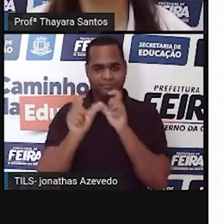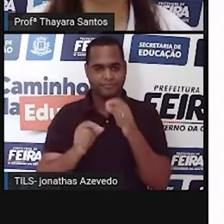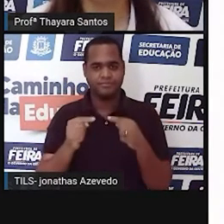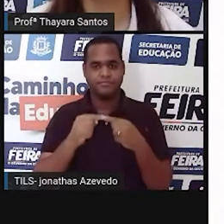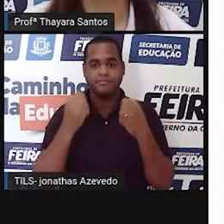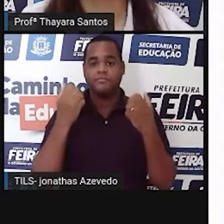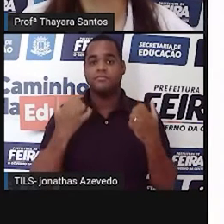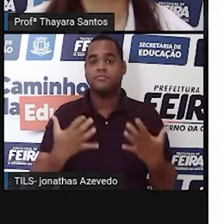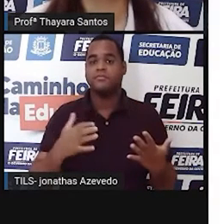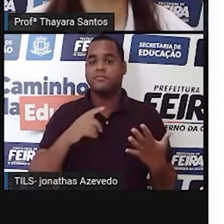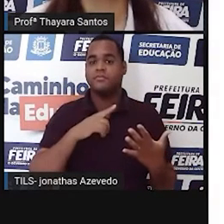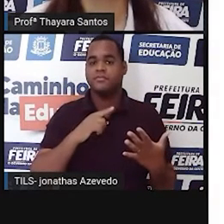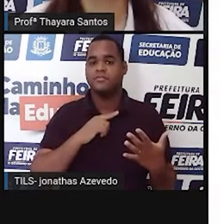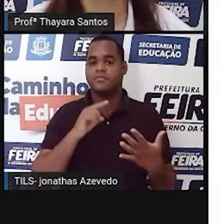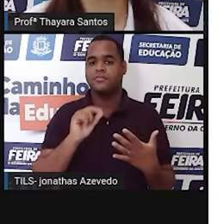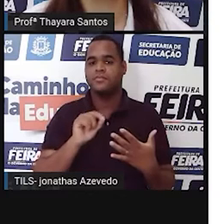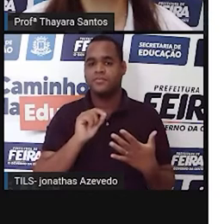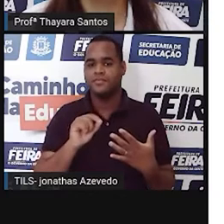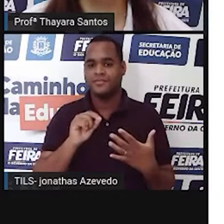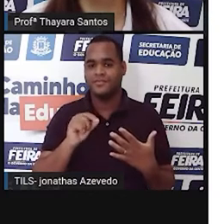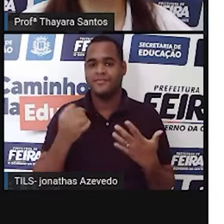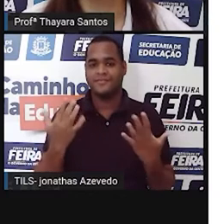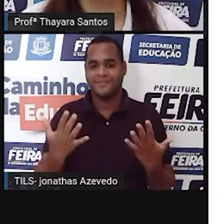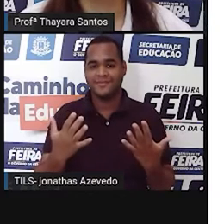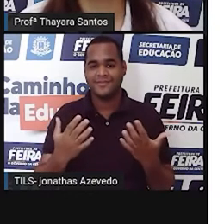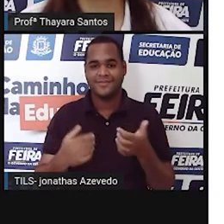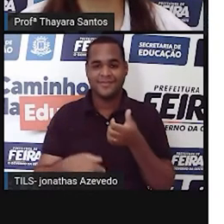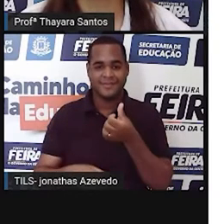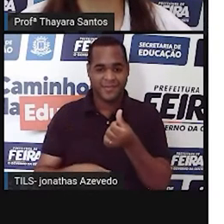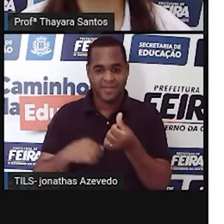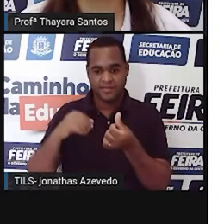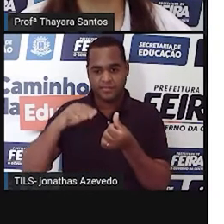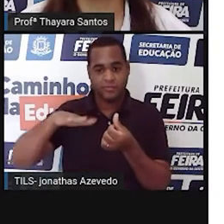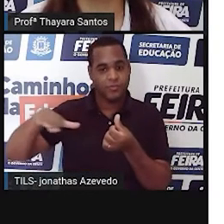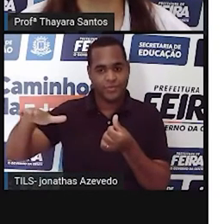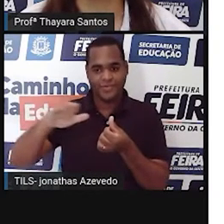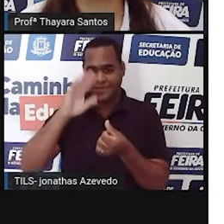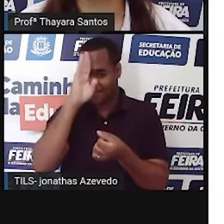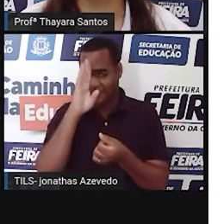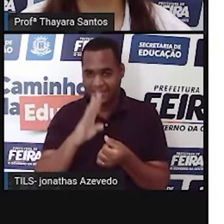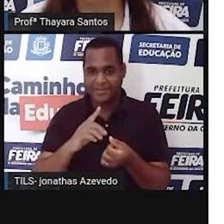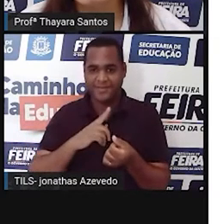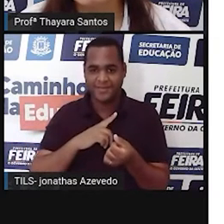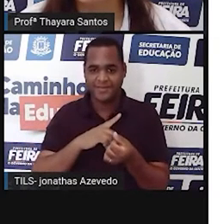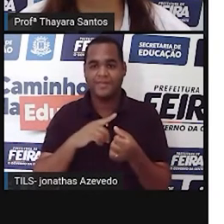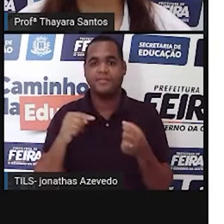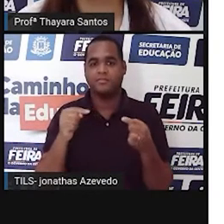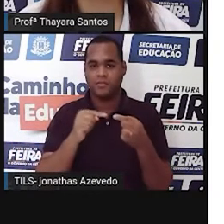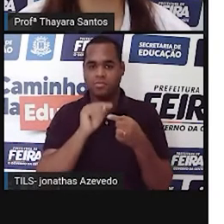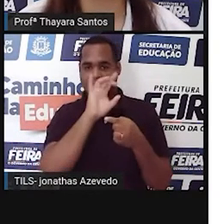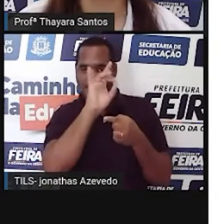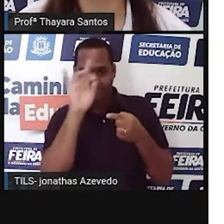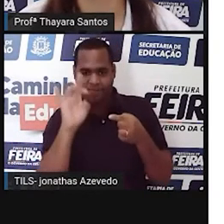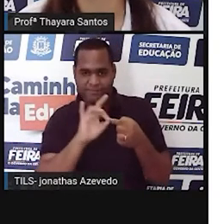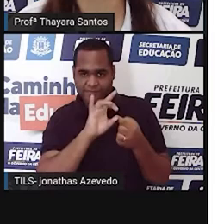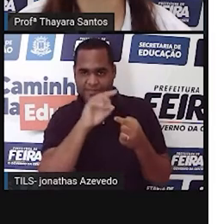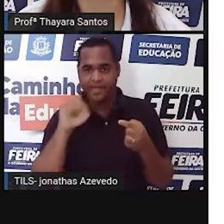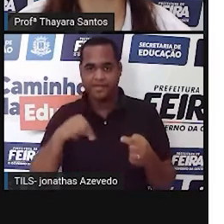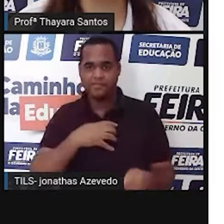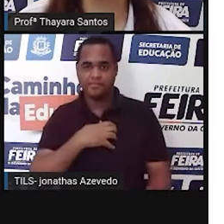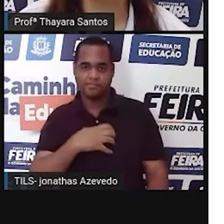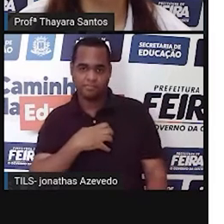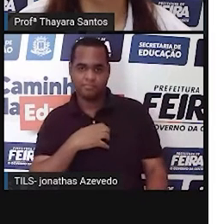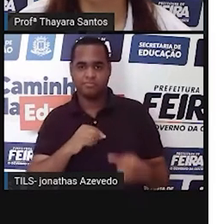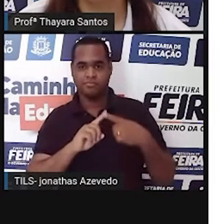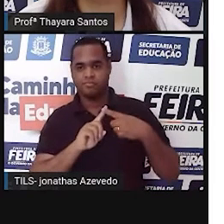para a gente relembrar, no Brasil a gente tem esses seis biomas, cada corzinha que está representando um deles. Aqui na Bahia a gente